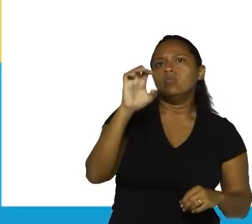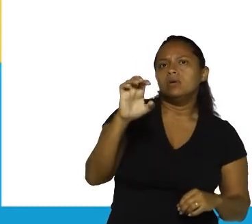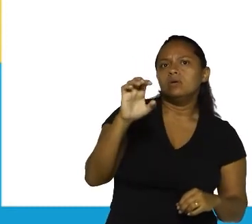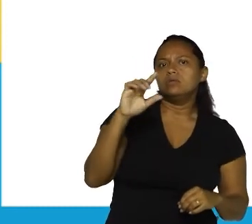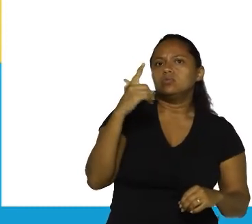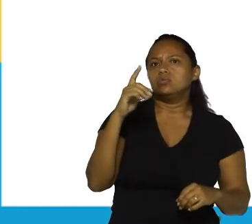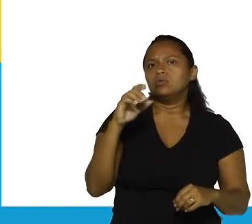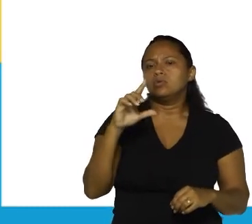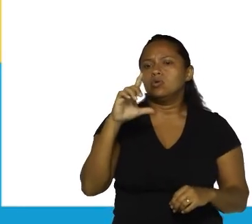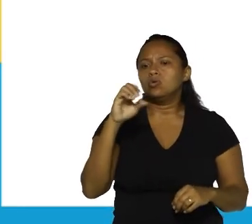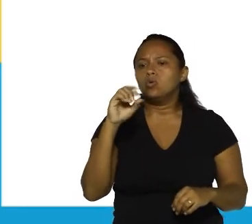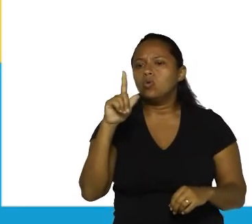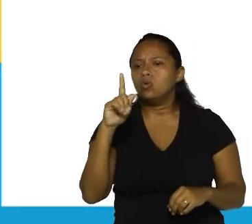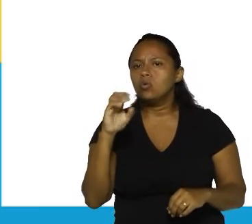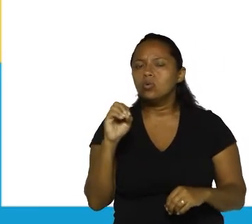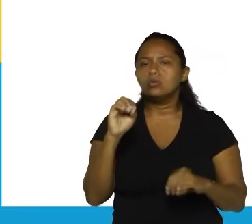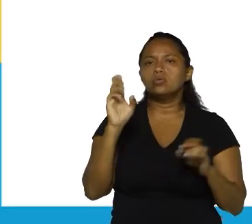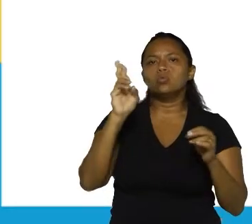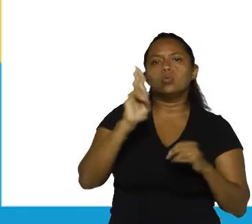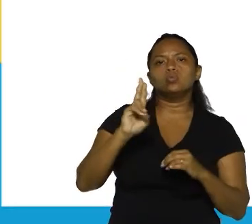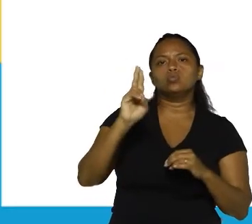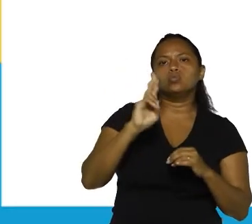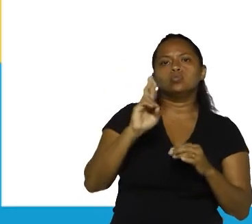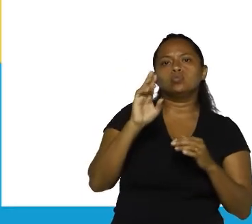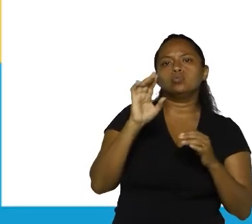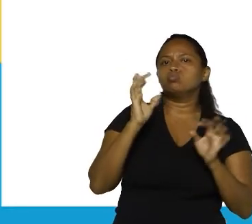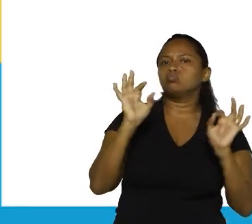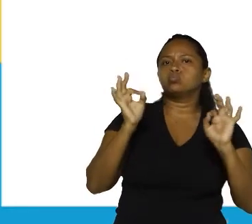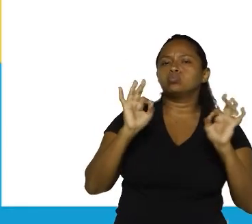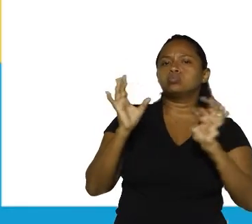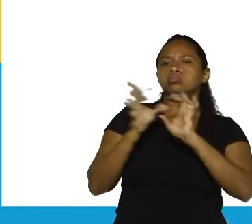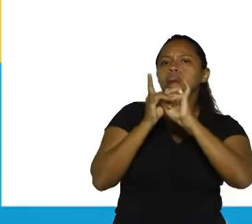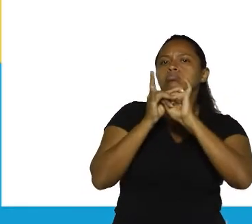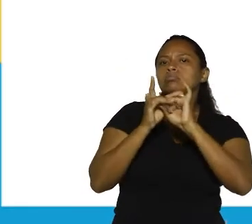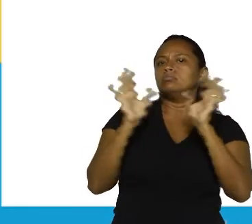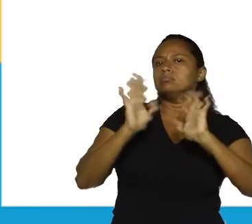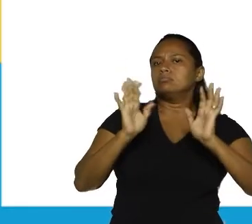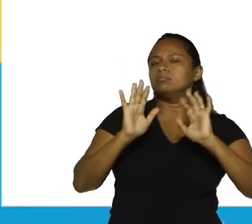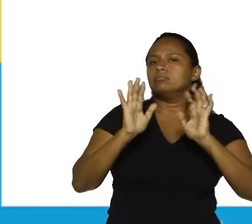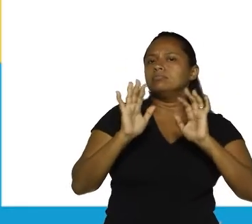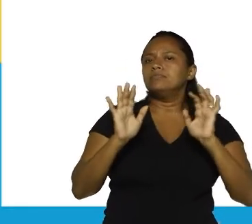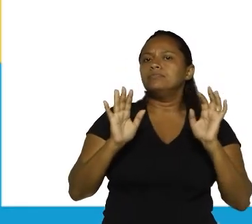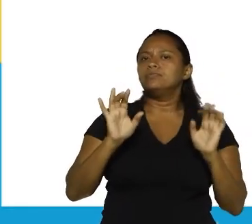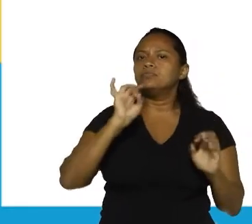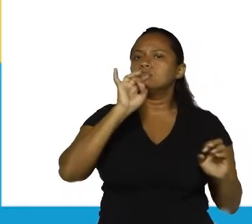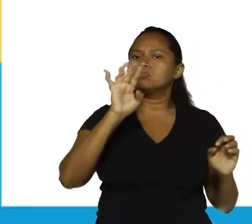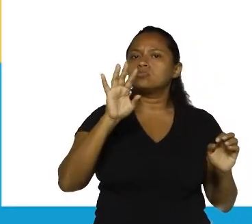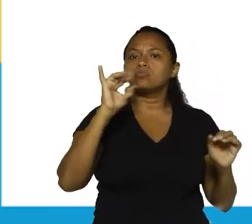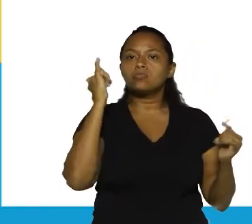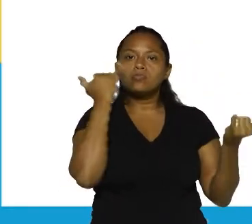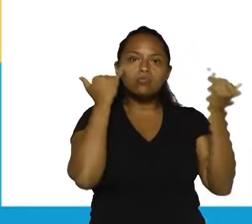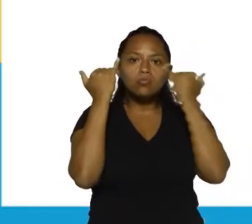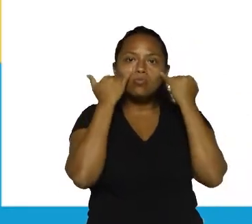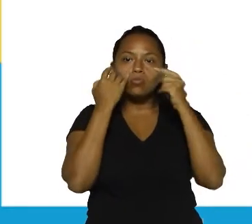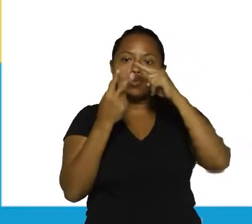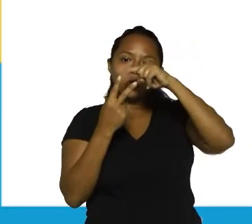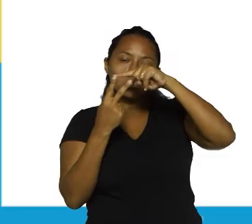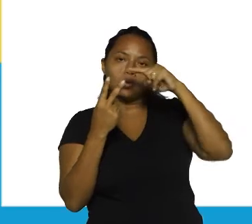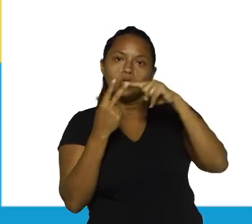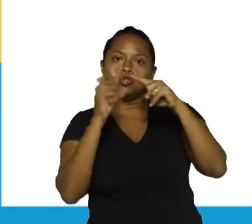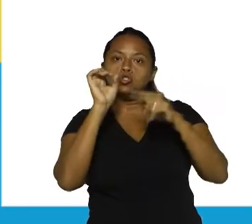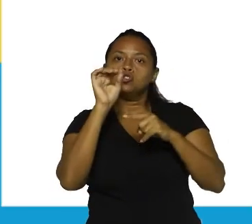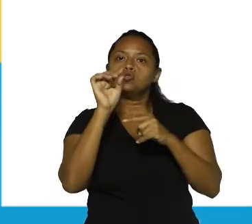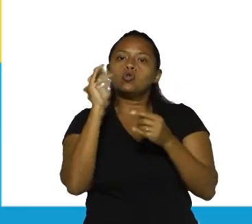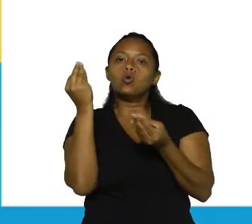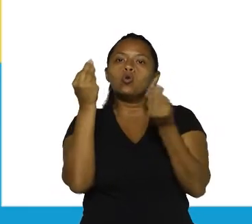coloquei um logo, eu não usei nenhum conectivo para unir essas duas informações. Eu apenas